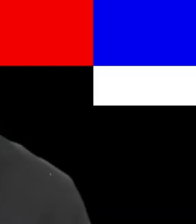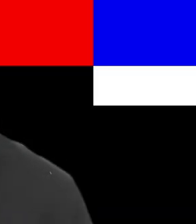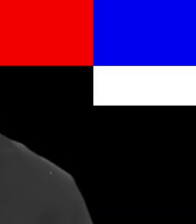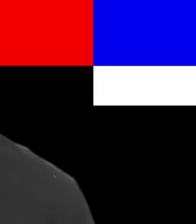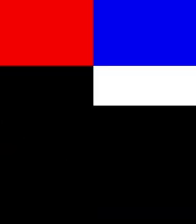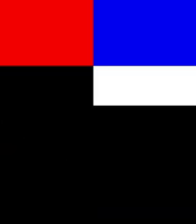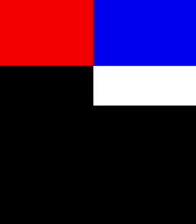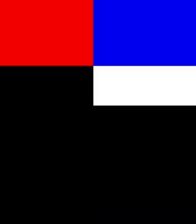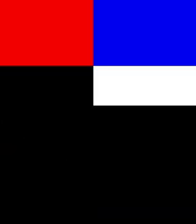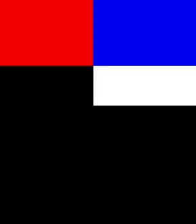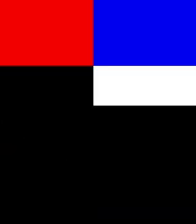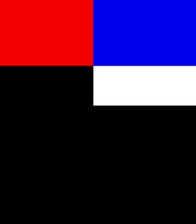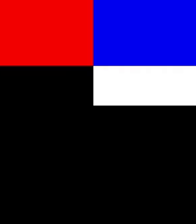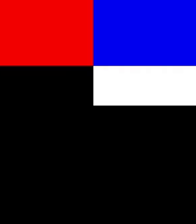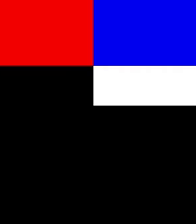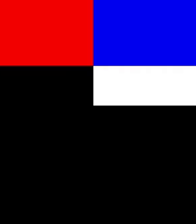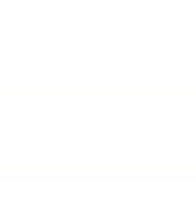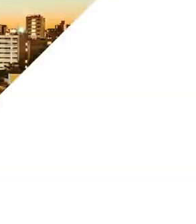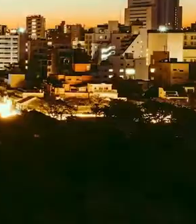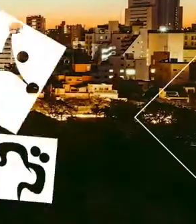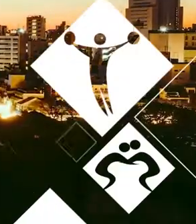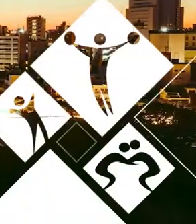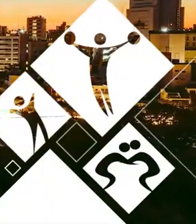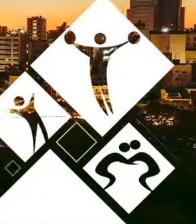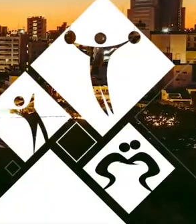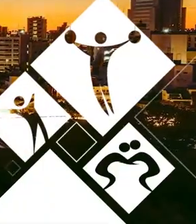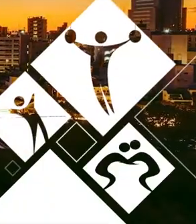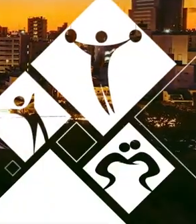Agora vai! É a EBC em Tóquio, valendo!